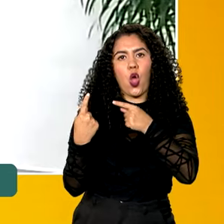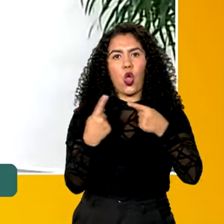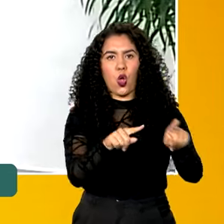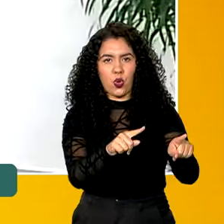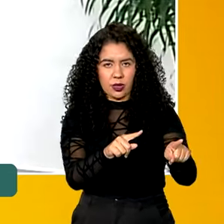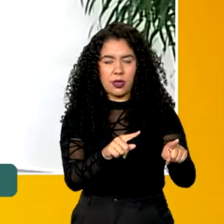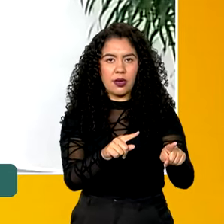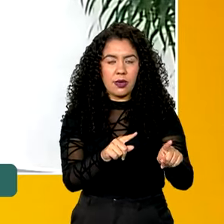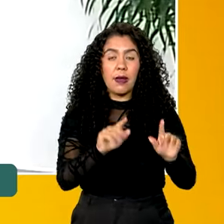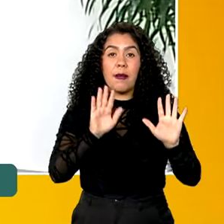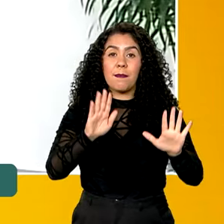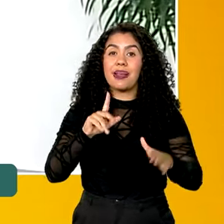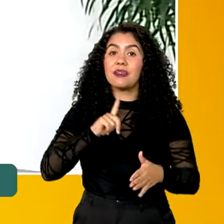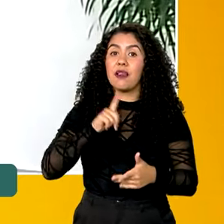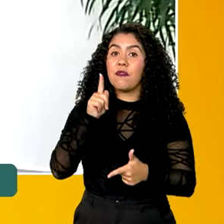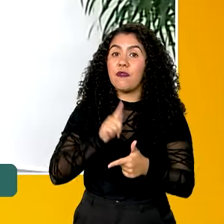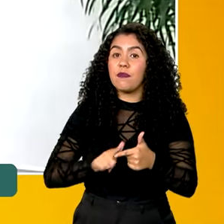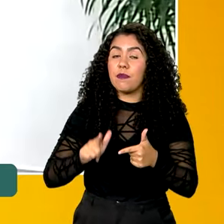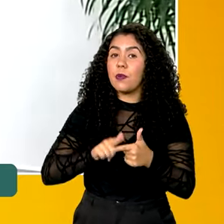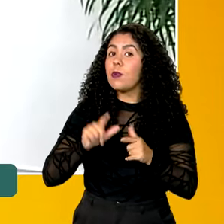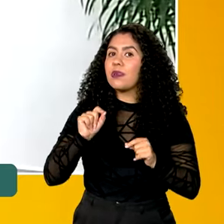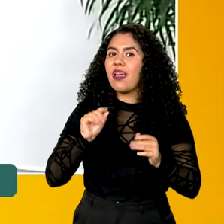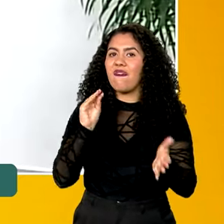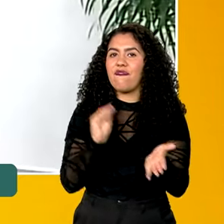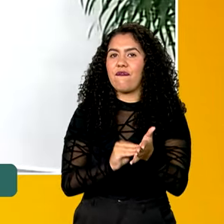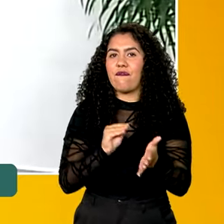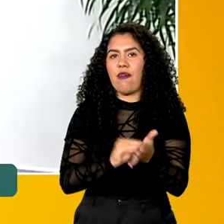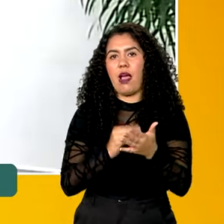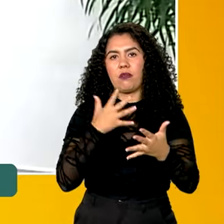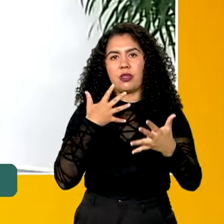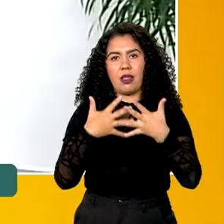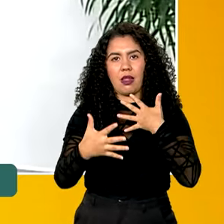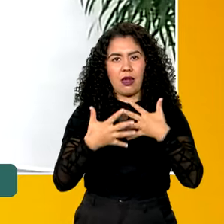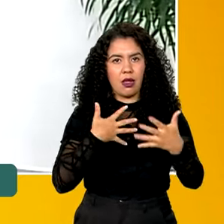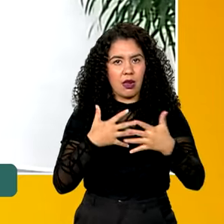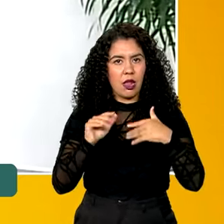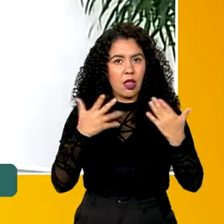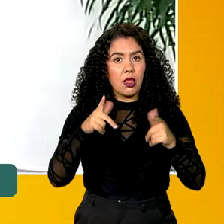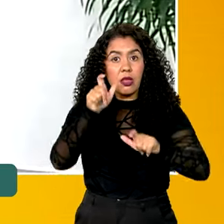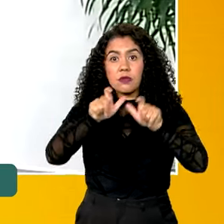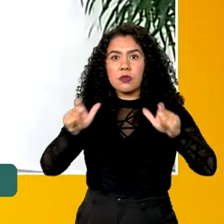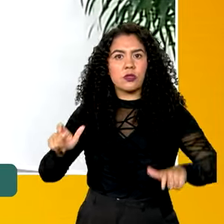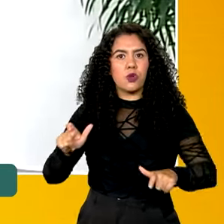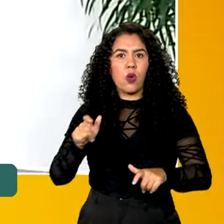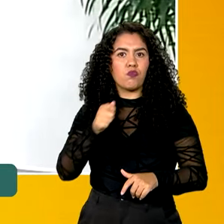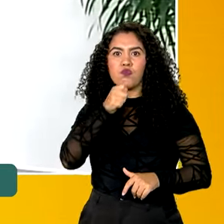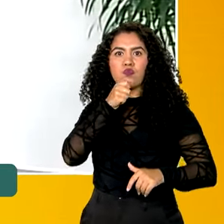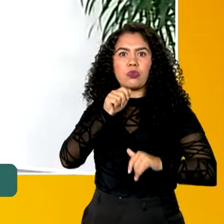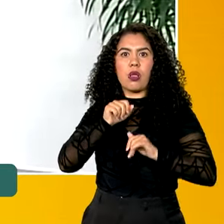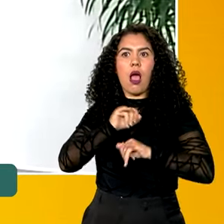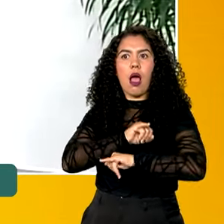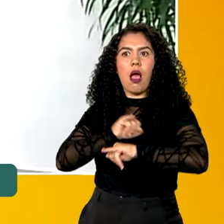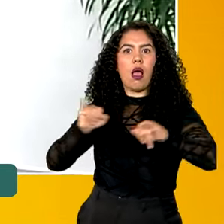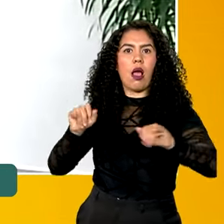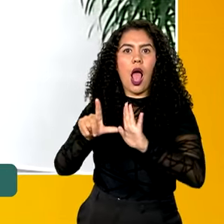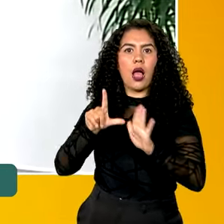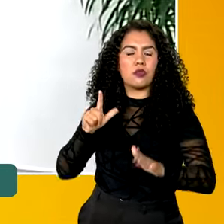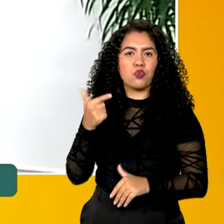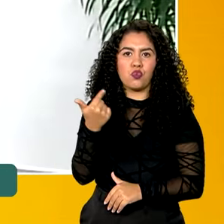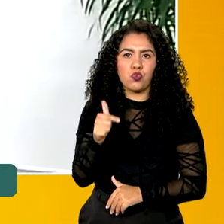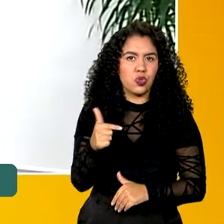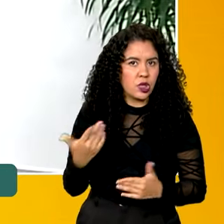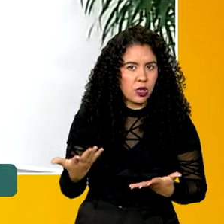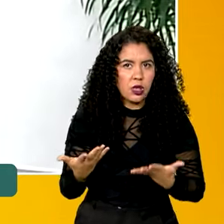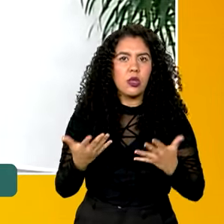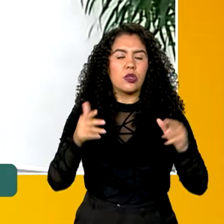Para além disso, houve um problema de falta de transparência na nossa análise preliminar, então os usuários não foram devidamente informados sobre o tratamento que